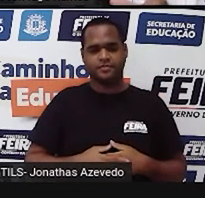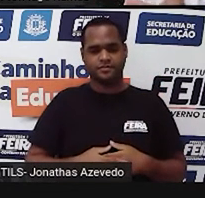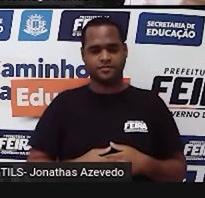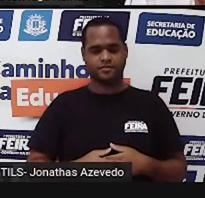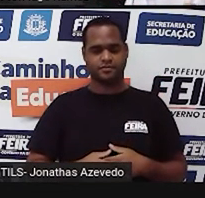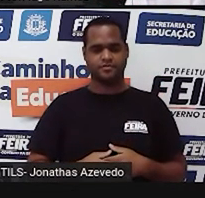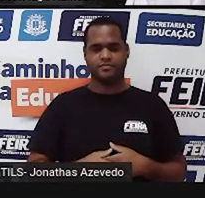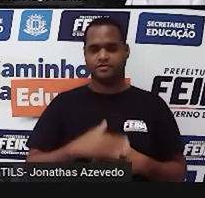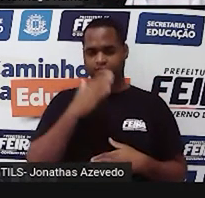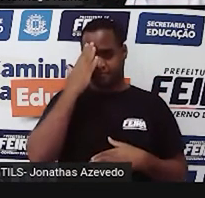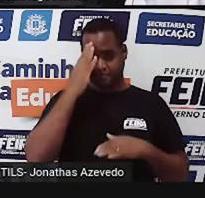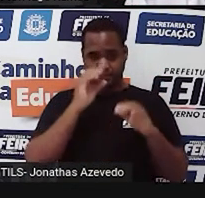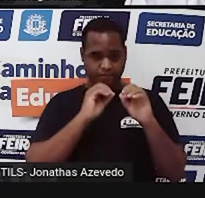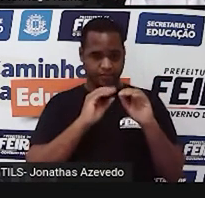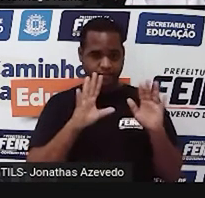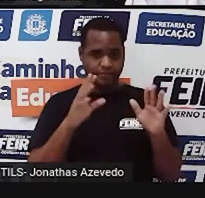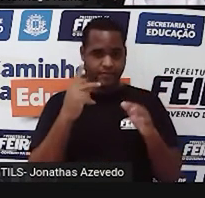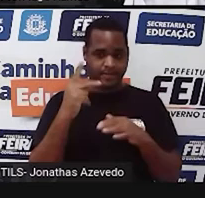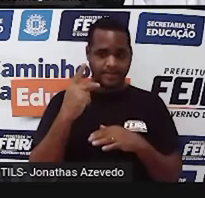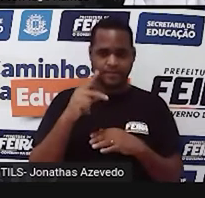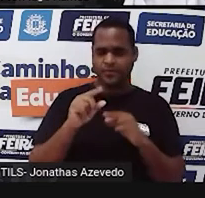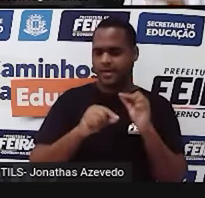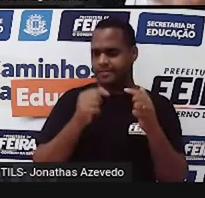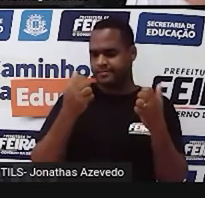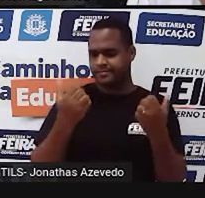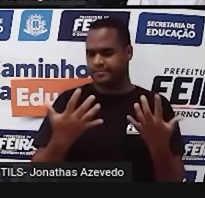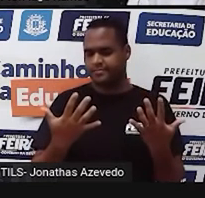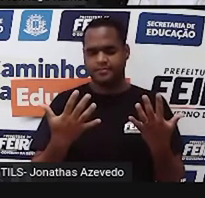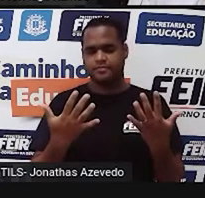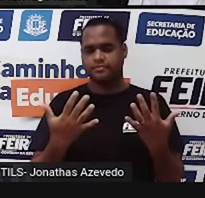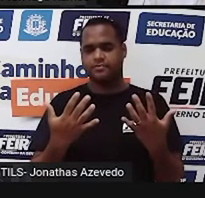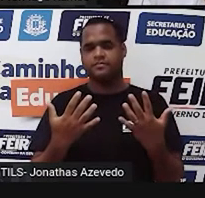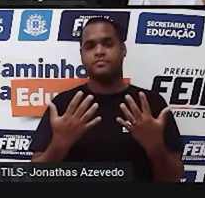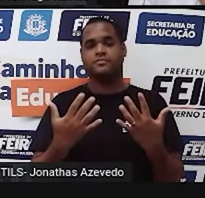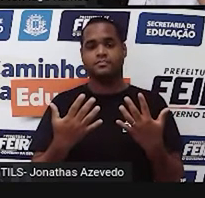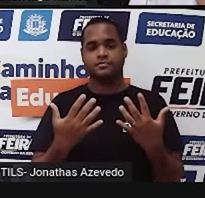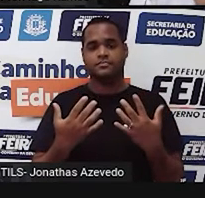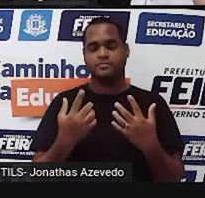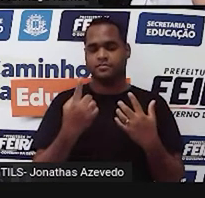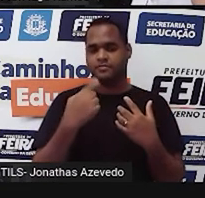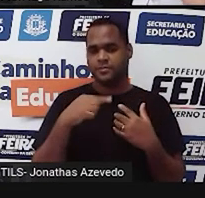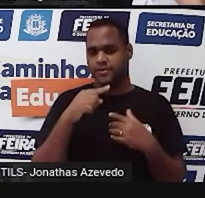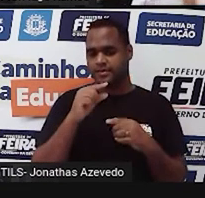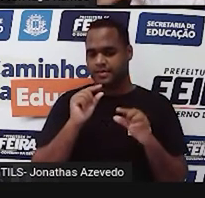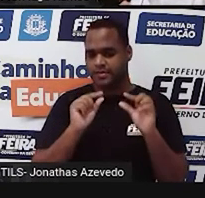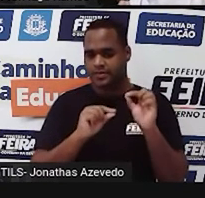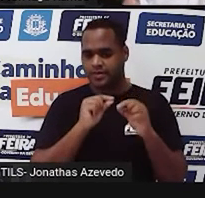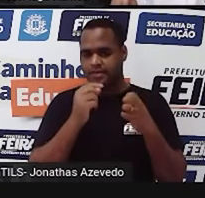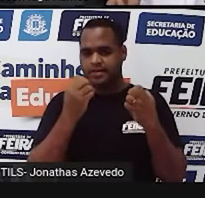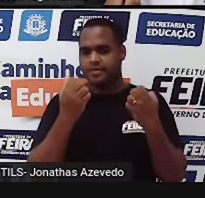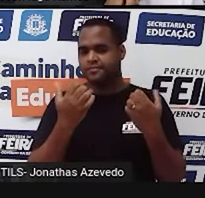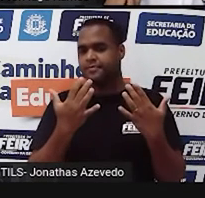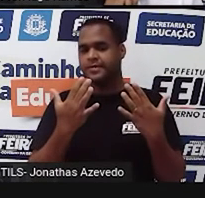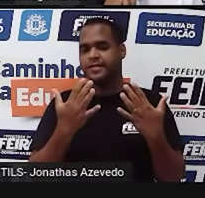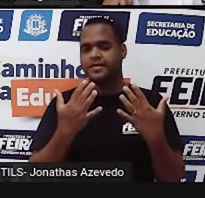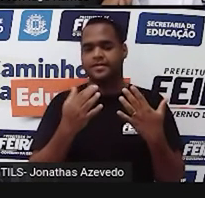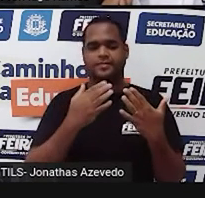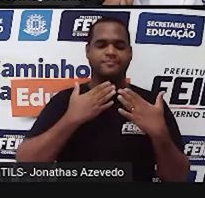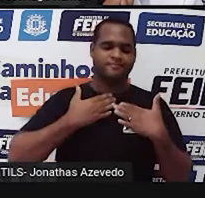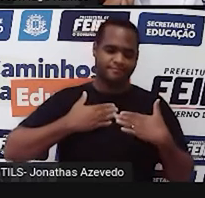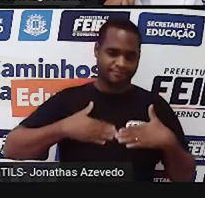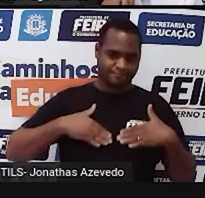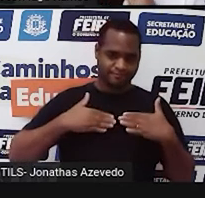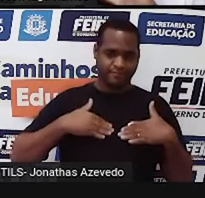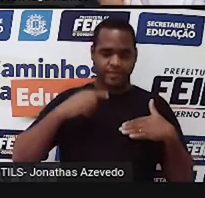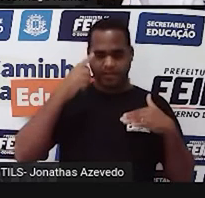entendimento dessa situação, certo? Para a gente dar um pouco também de descanso